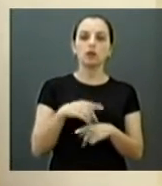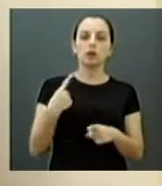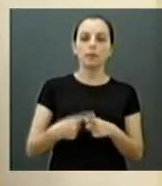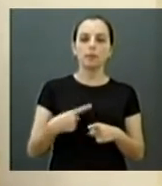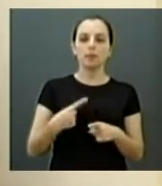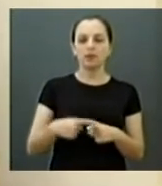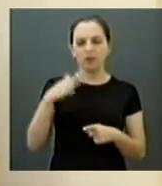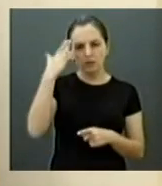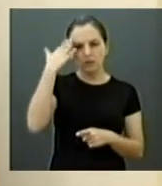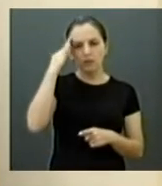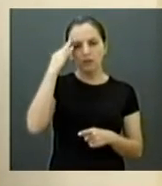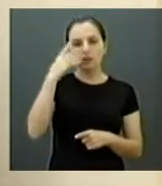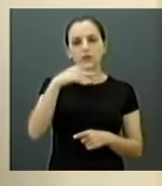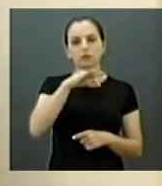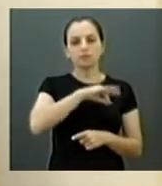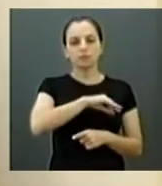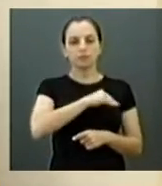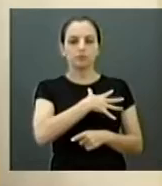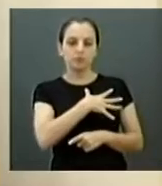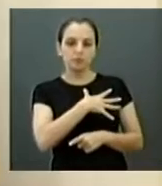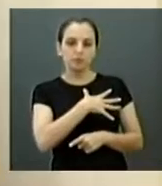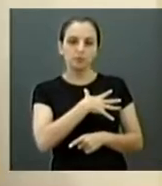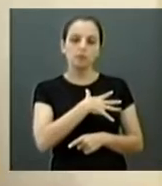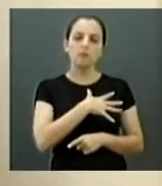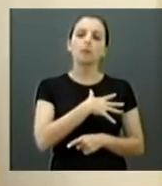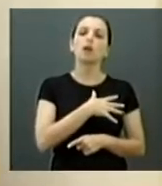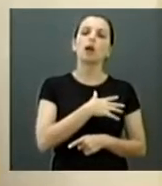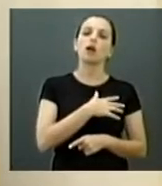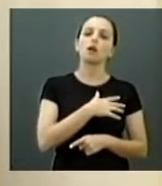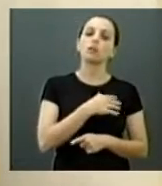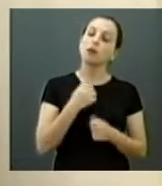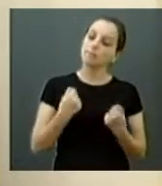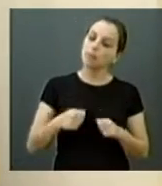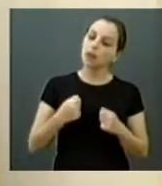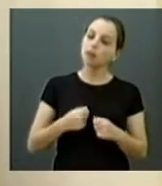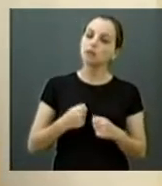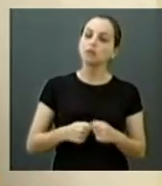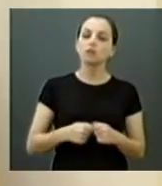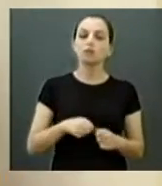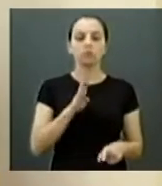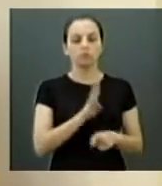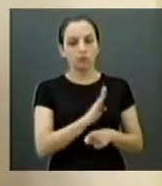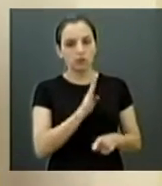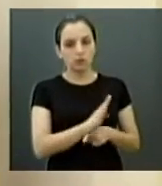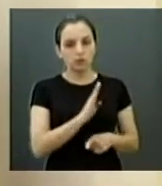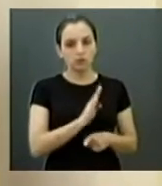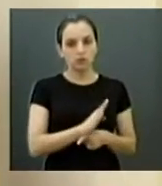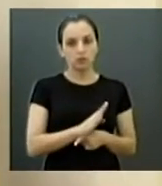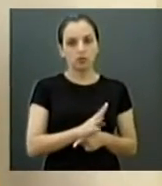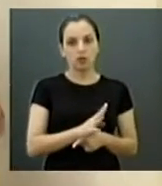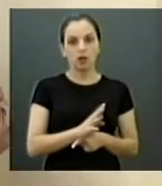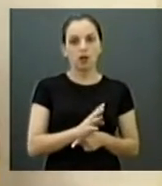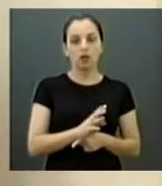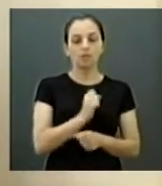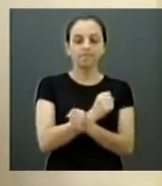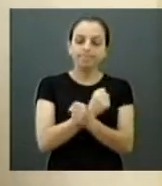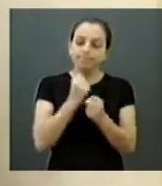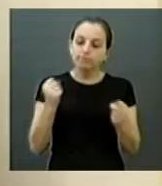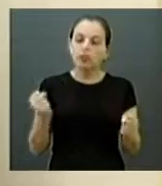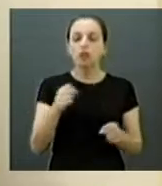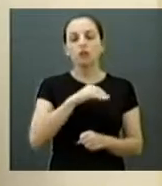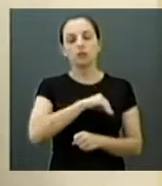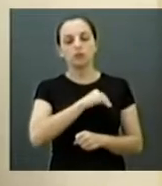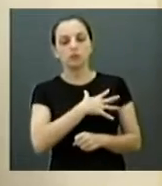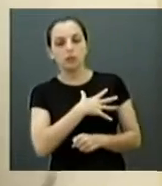entendo que a polícia militar tem um papel a cumprir aí, mas não é só ela. É impossível a polícia militar dar conta de um problema que é social,